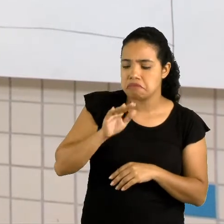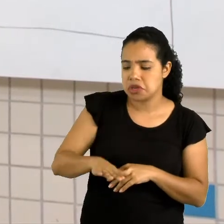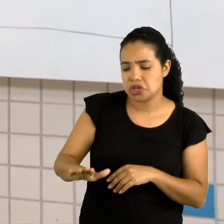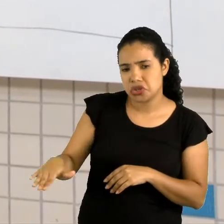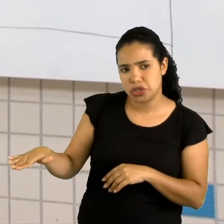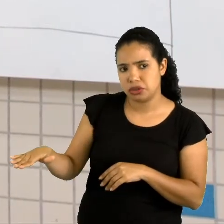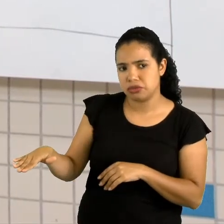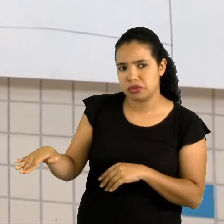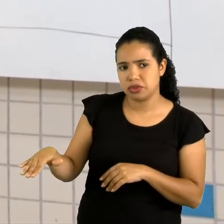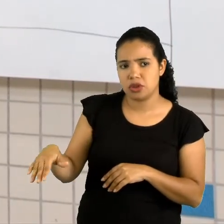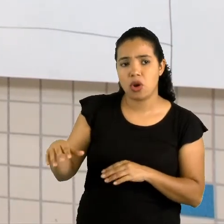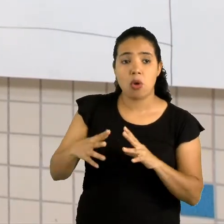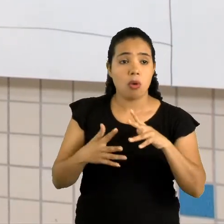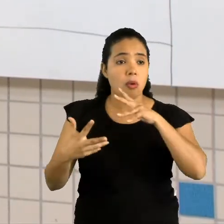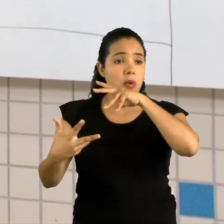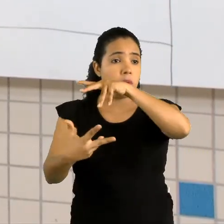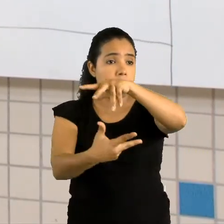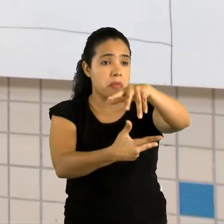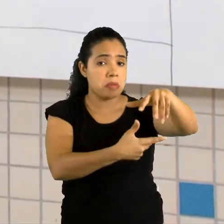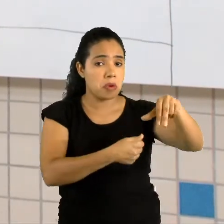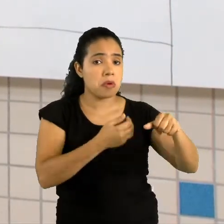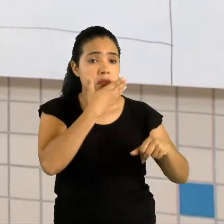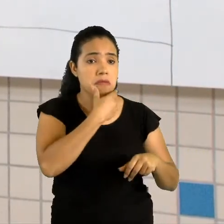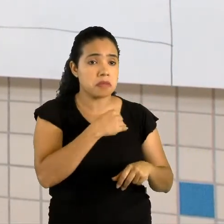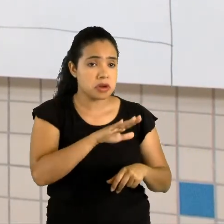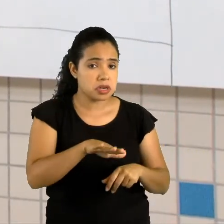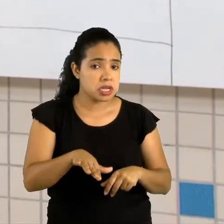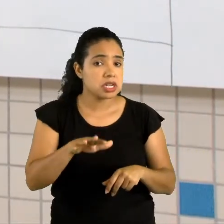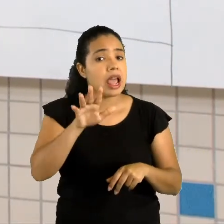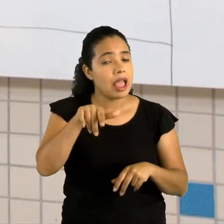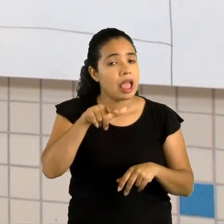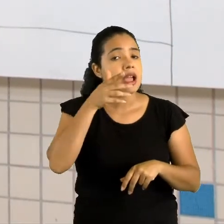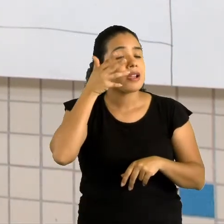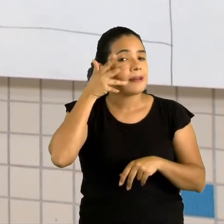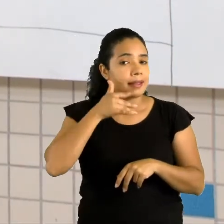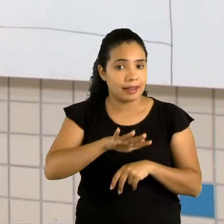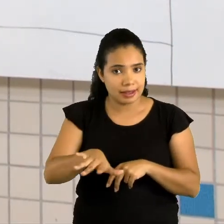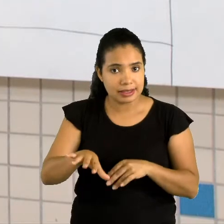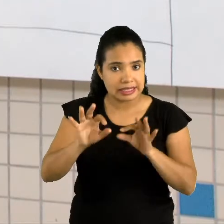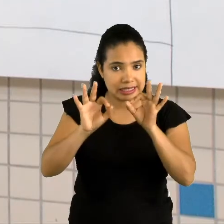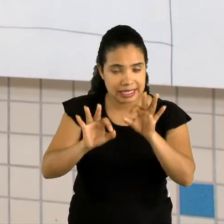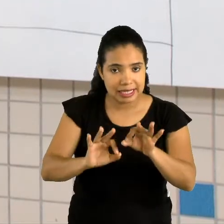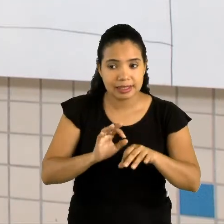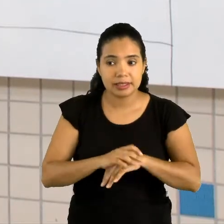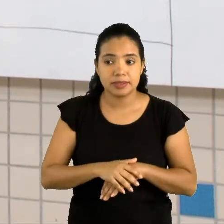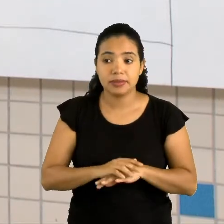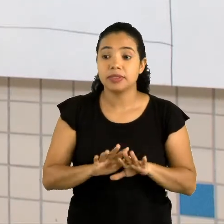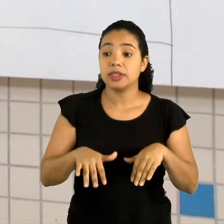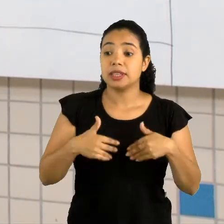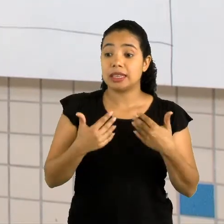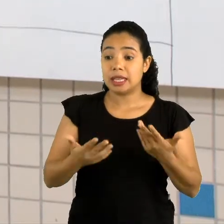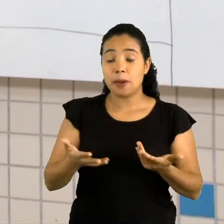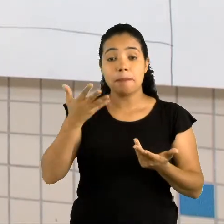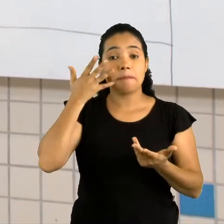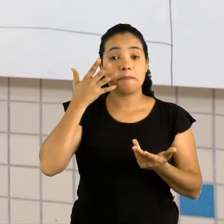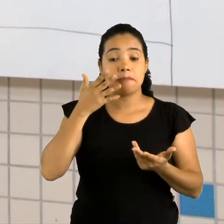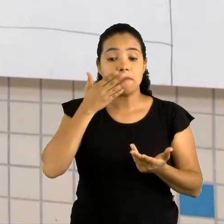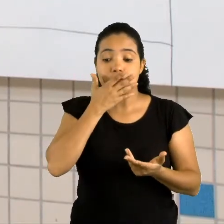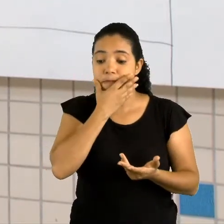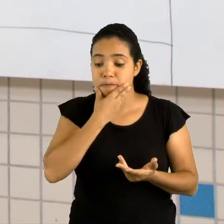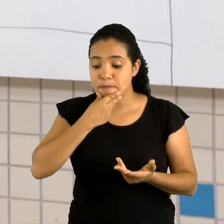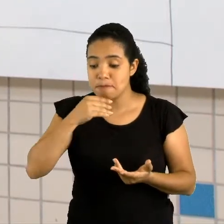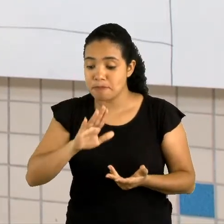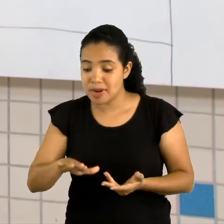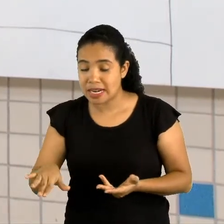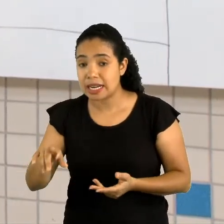Em qualquer lugar do mundo, o menino vai ser o quê? Uma criança. Não é isso? Então, menino também é o quê?